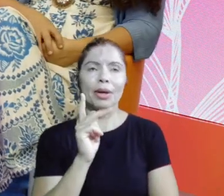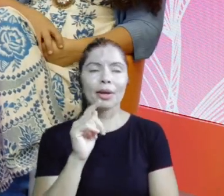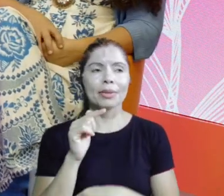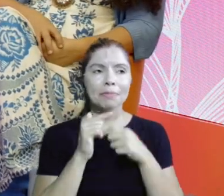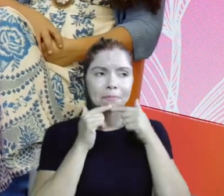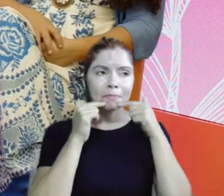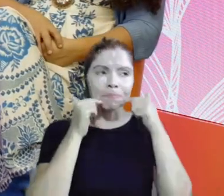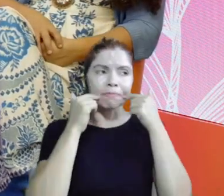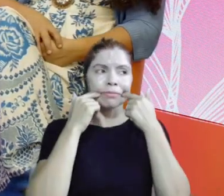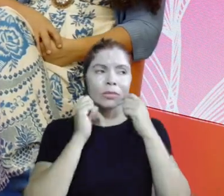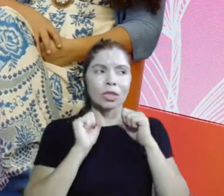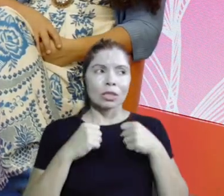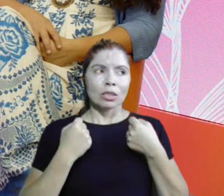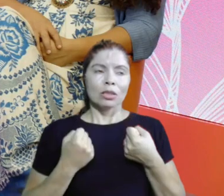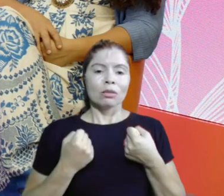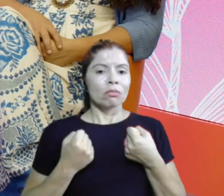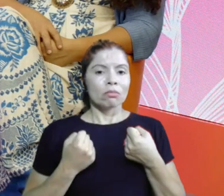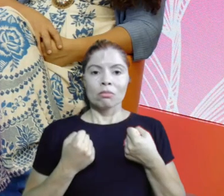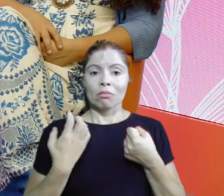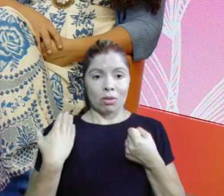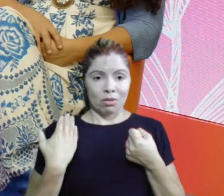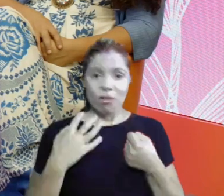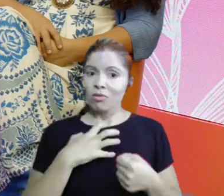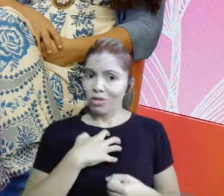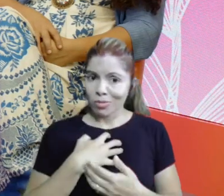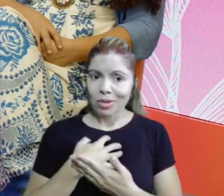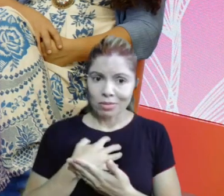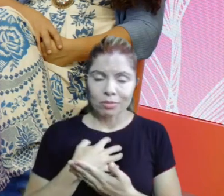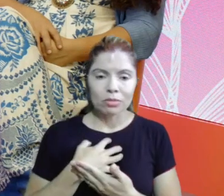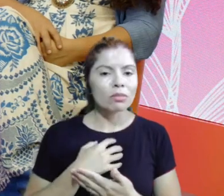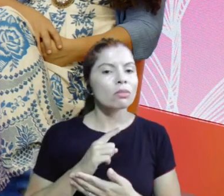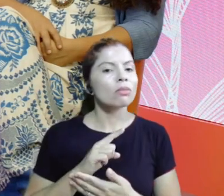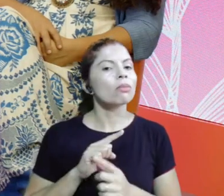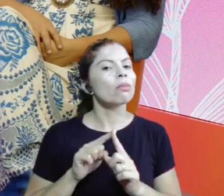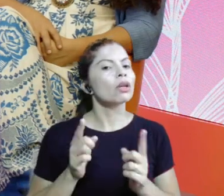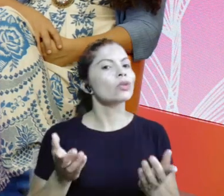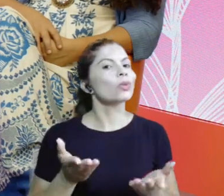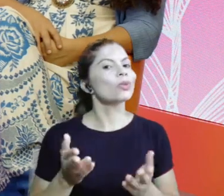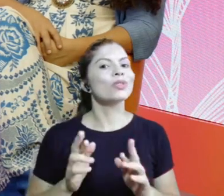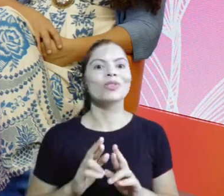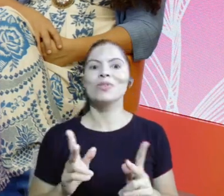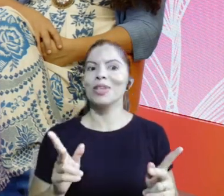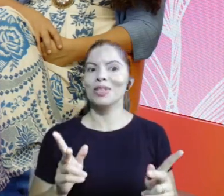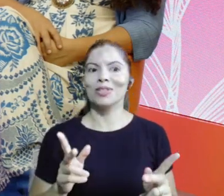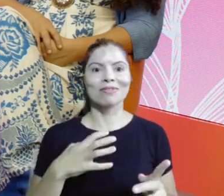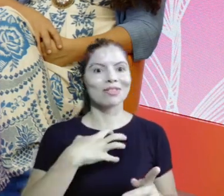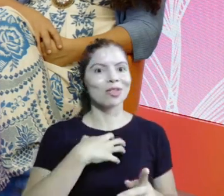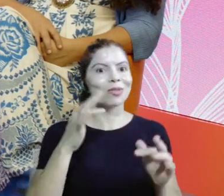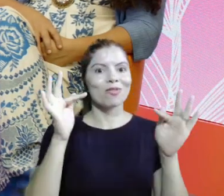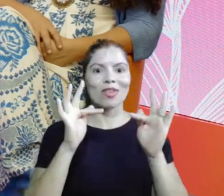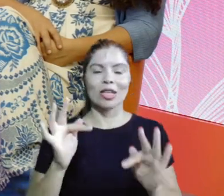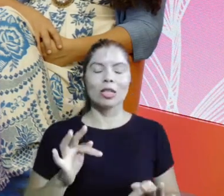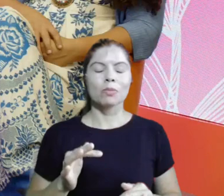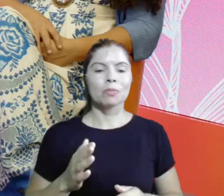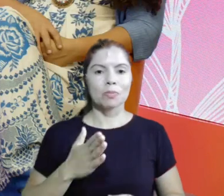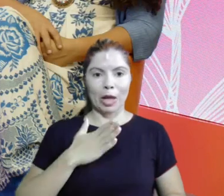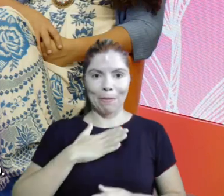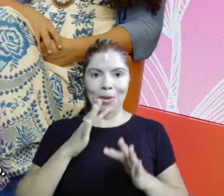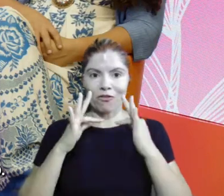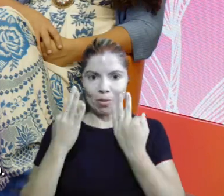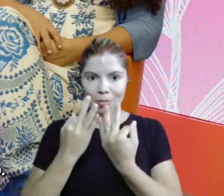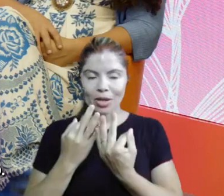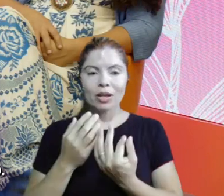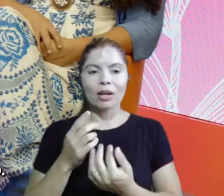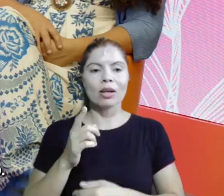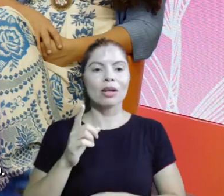Põe um sorriso no rosto e vai. E hoje, não. Eu tenho um propósito de estar ali, né? Aí eu teve até uma vez meu pai, que minha família é de